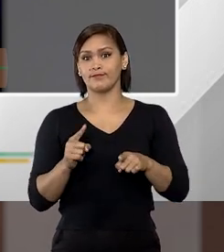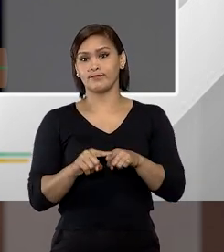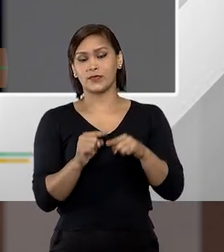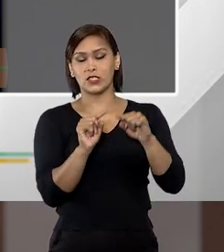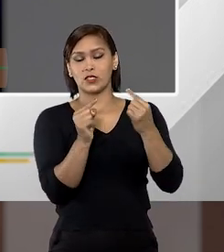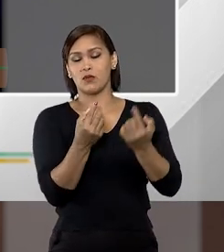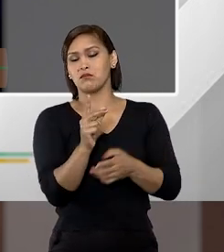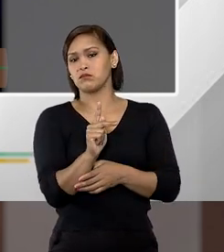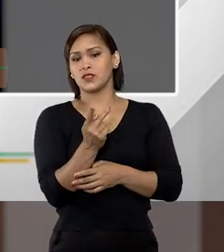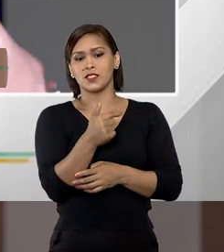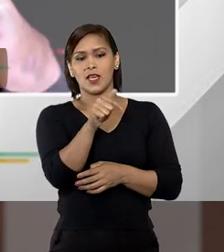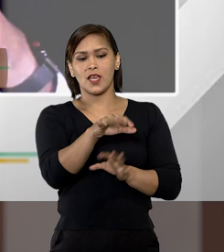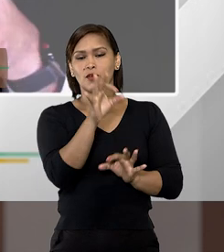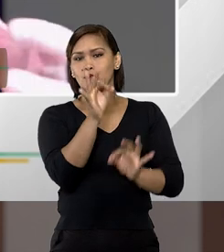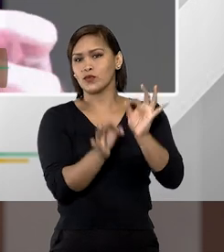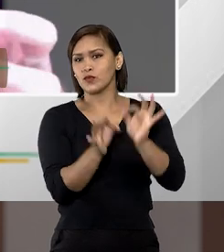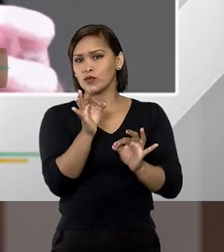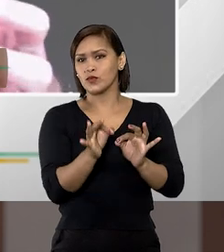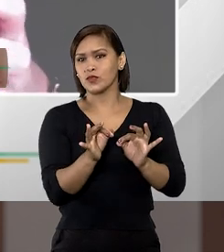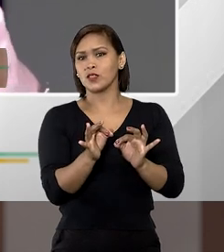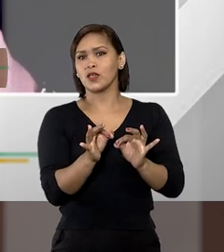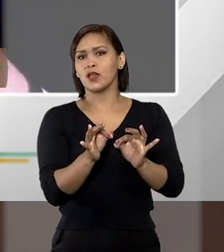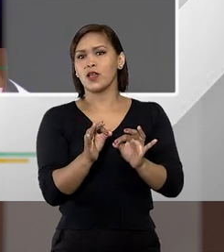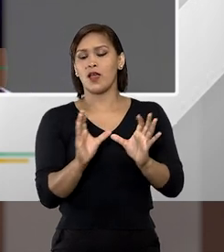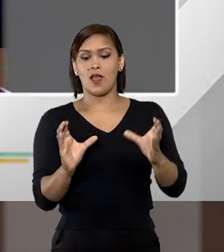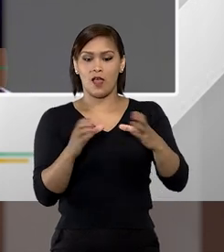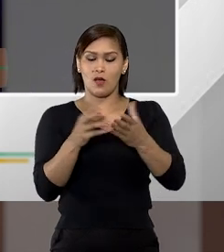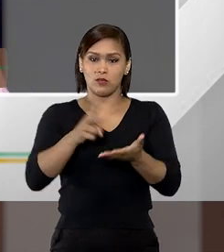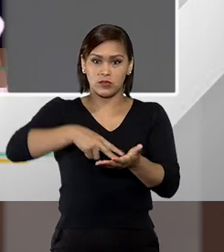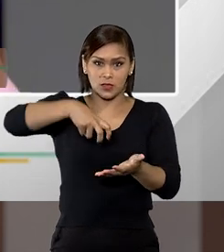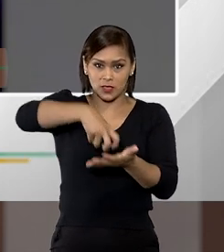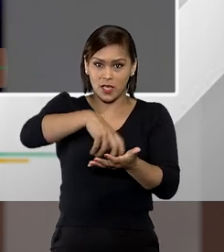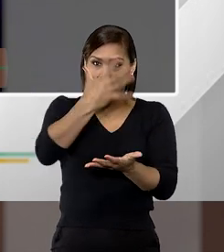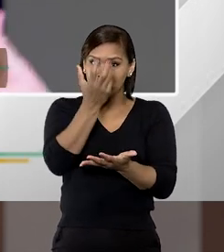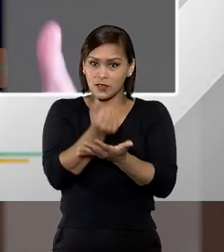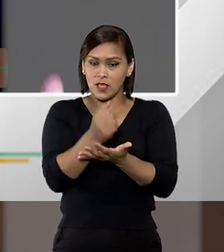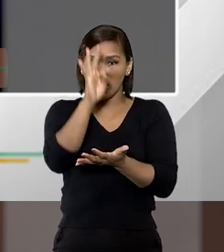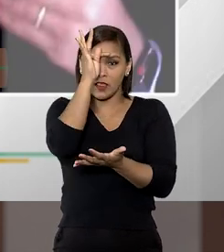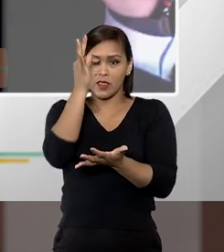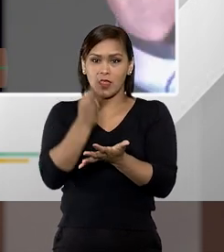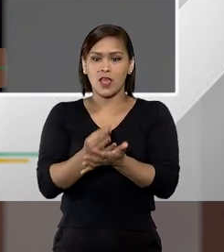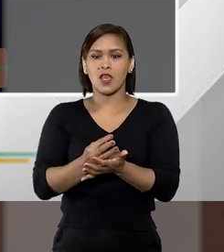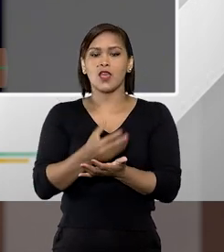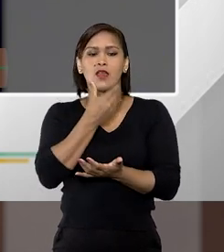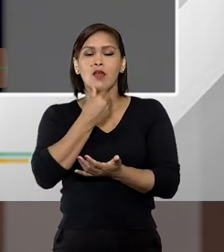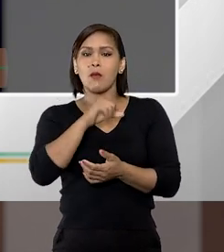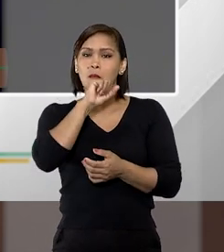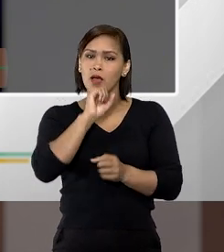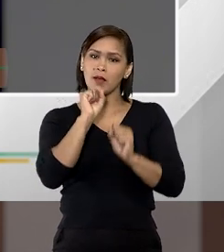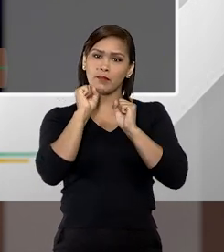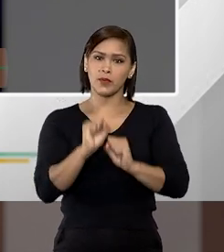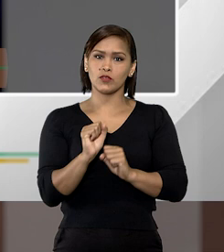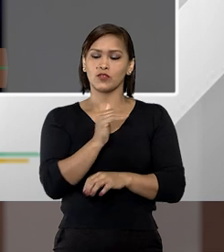ou seja, o conselho de sentença aceitou a tese de que o pai podia matar,